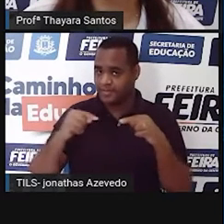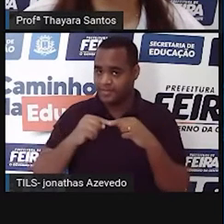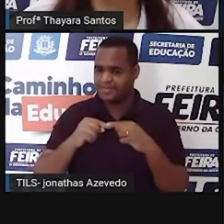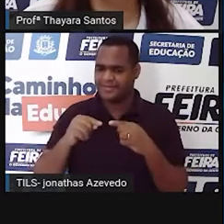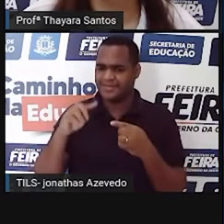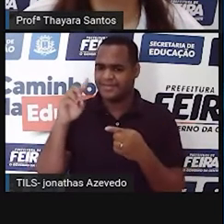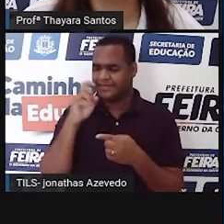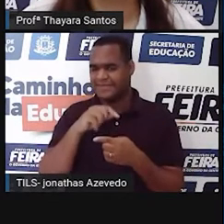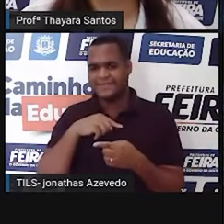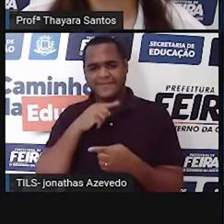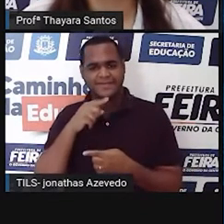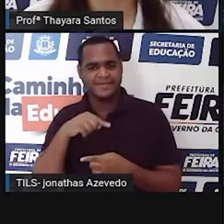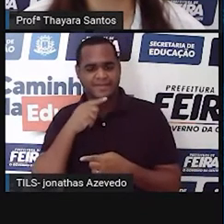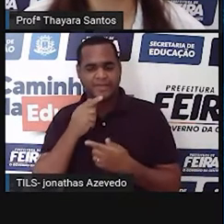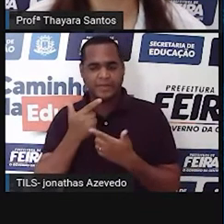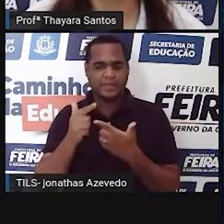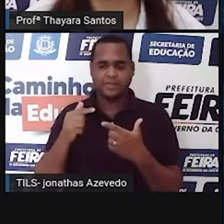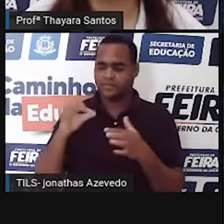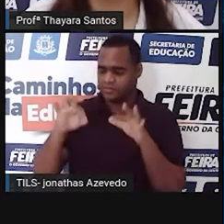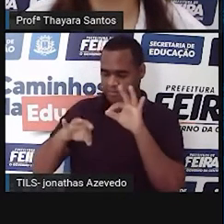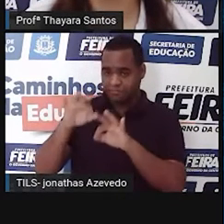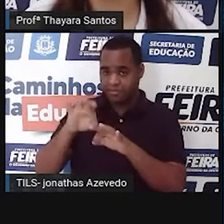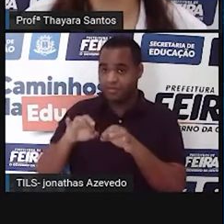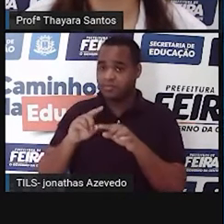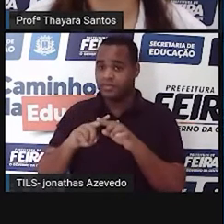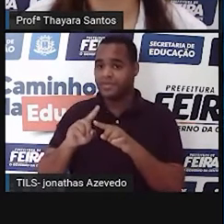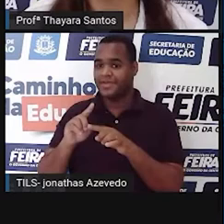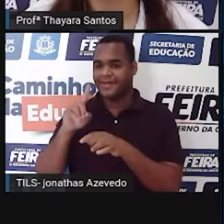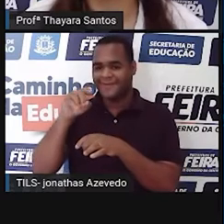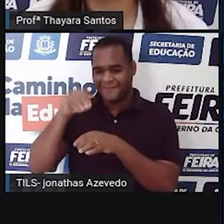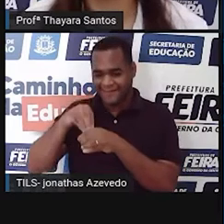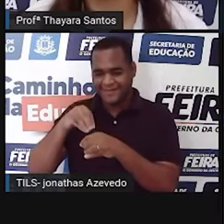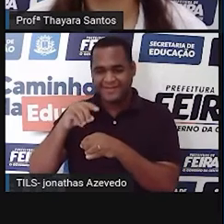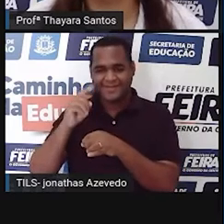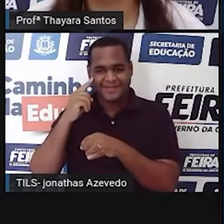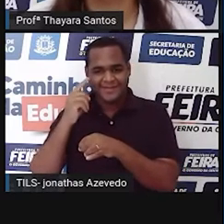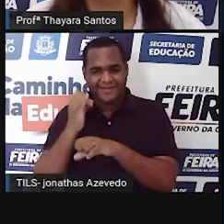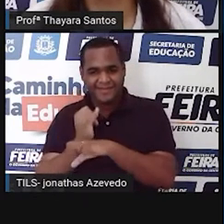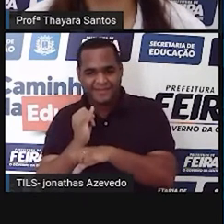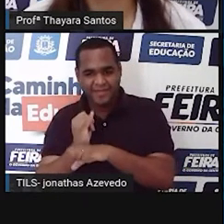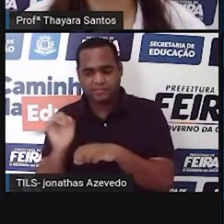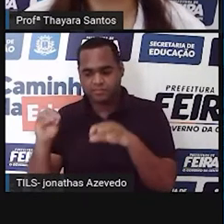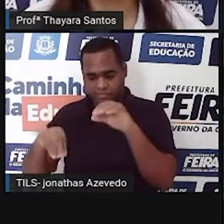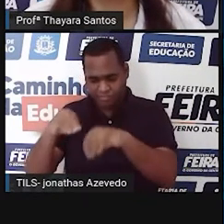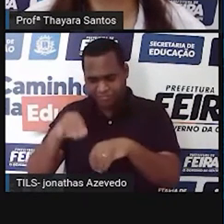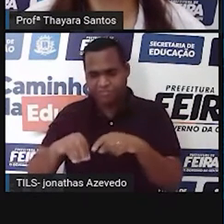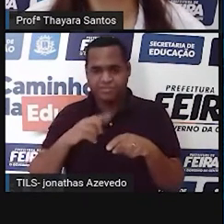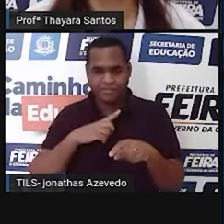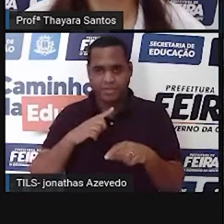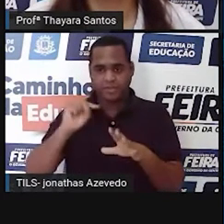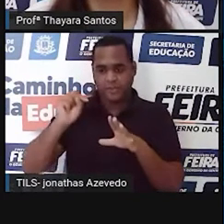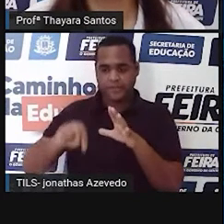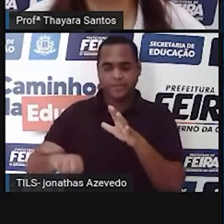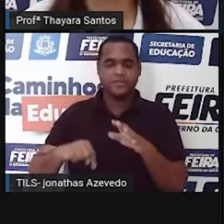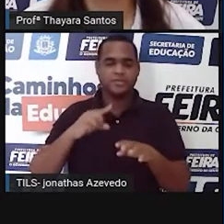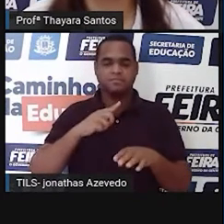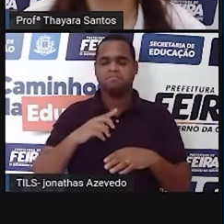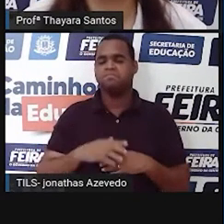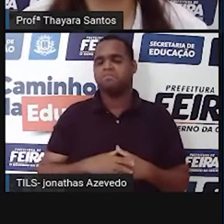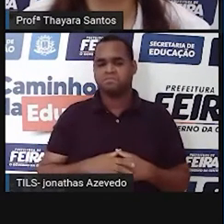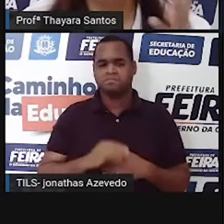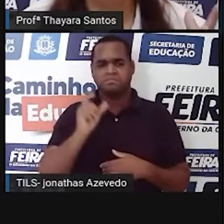pobre em alguns minerais e tem excesso de alumínio. Por isso que a gente tem essas raízes profundas. Então, uma característica muito